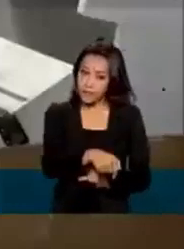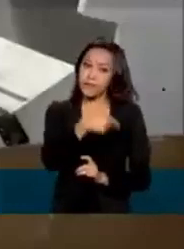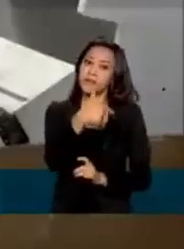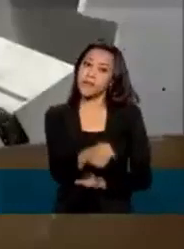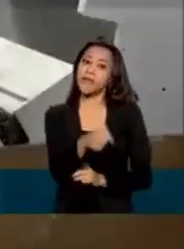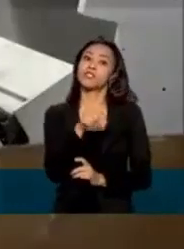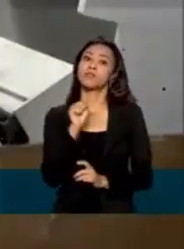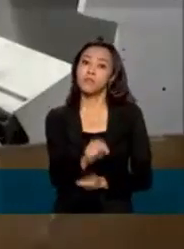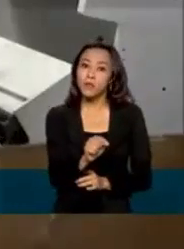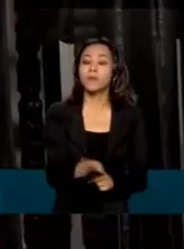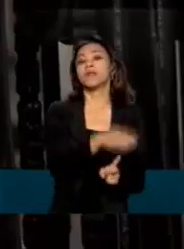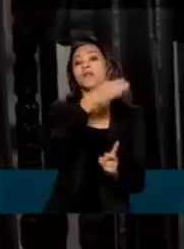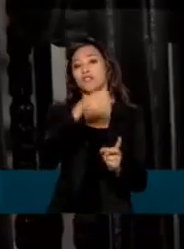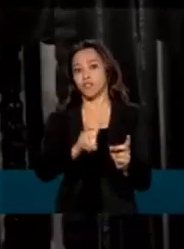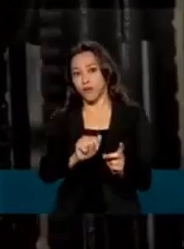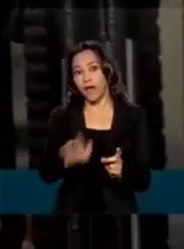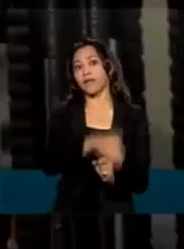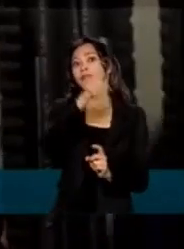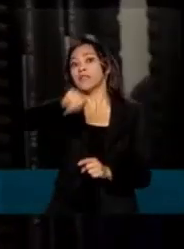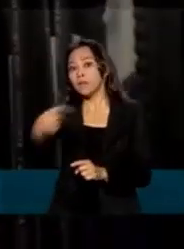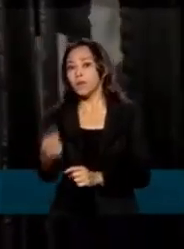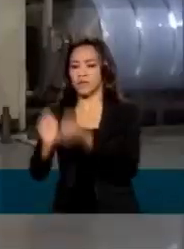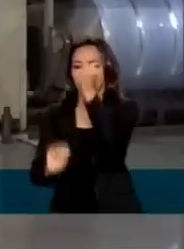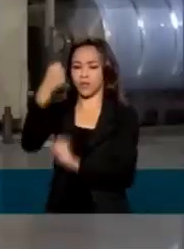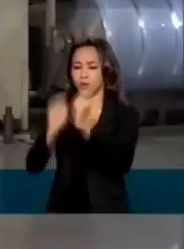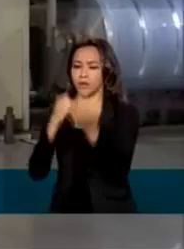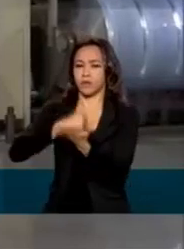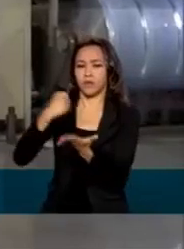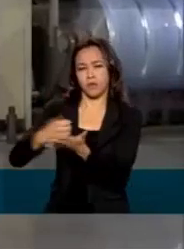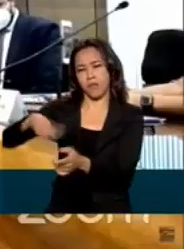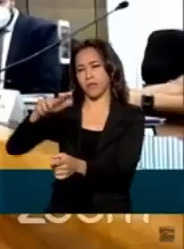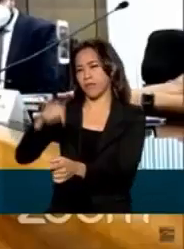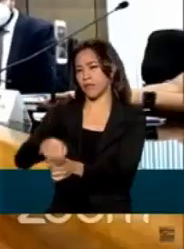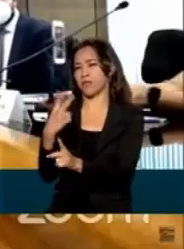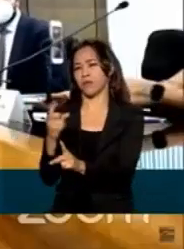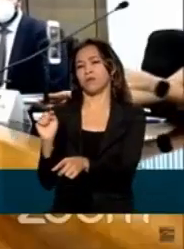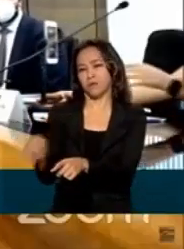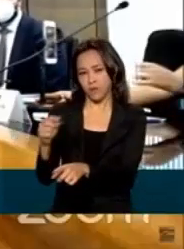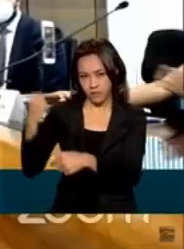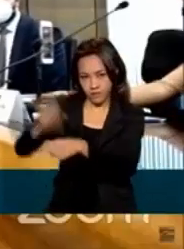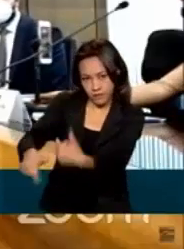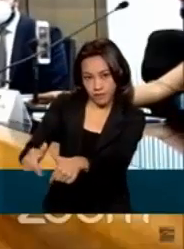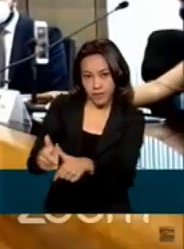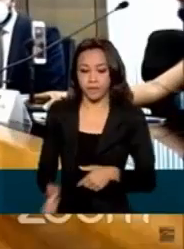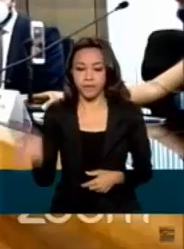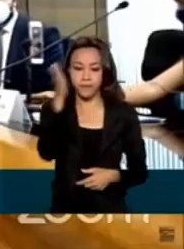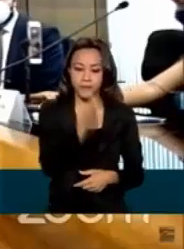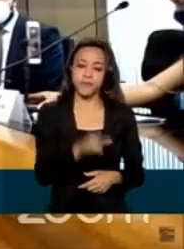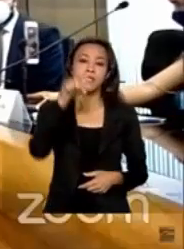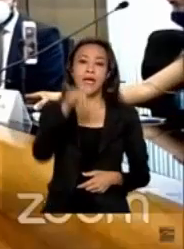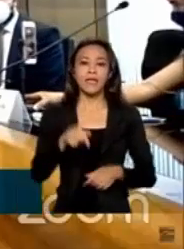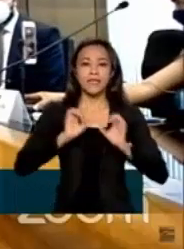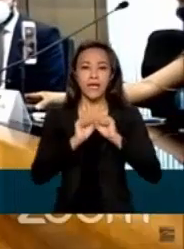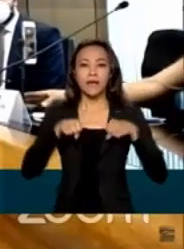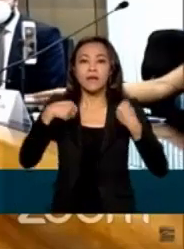Seguido da indústria Que empregou mais de 72 mil trabalhadores Essa recuperação econômica